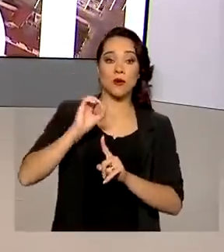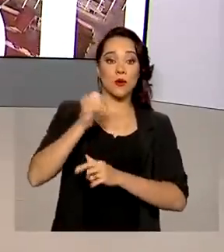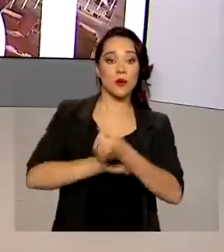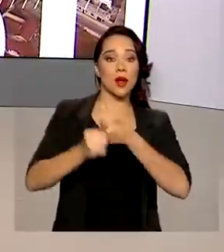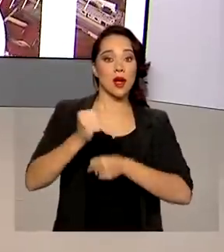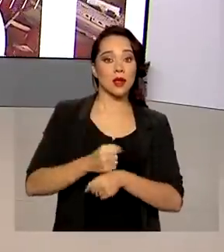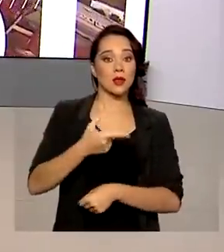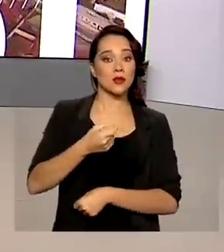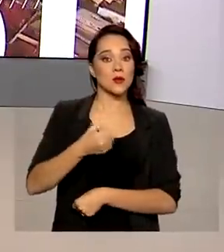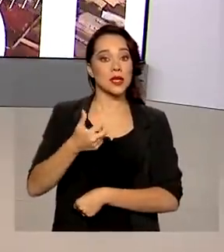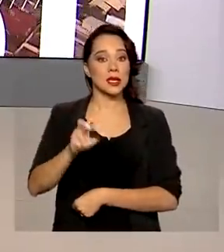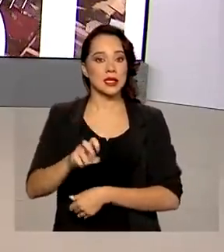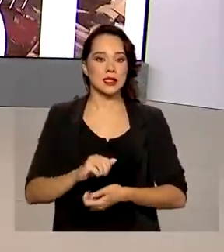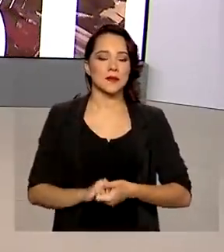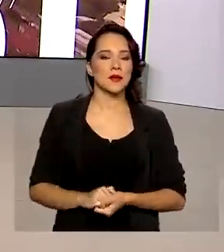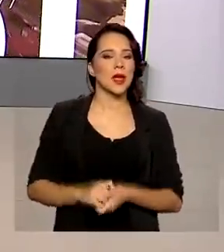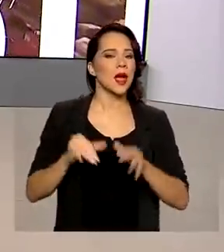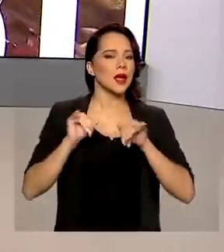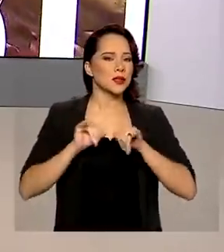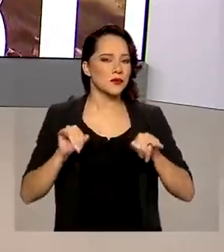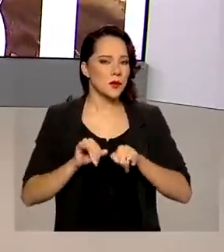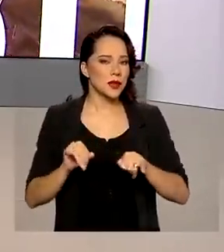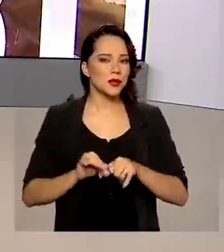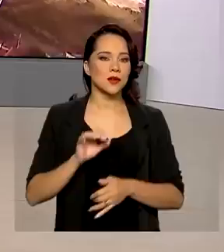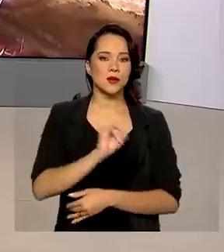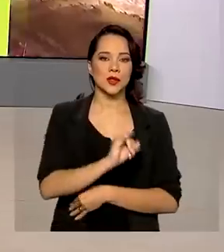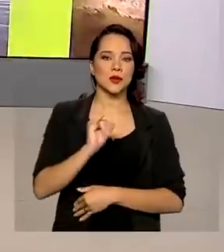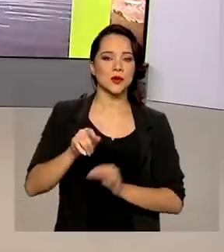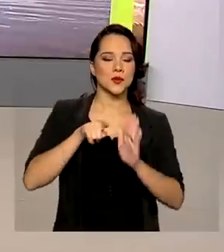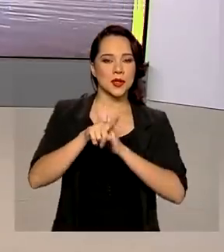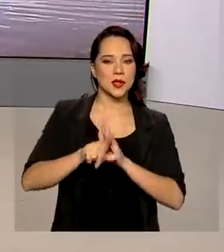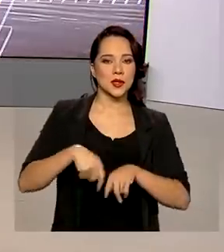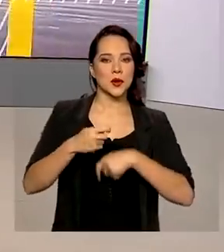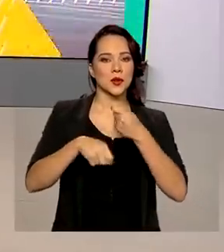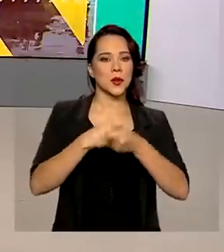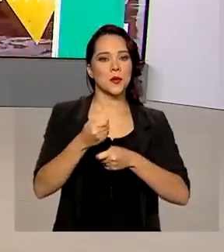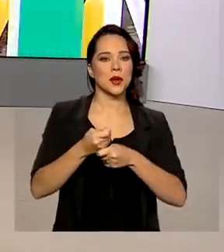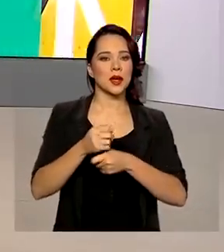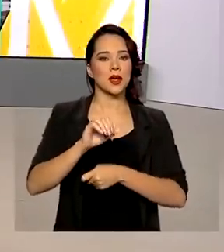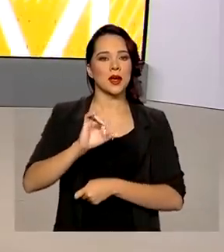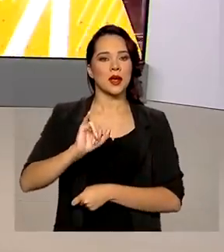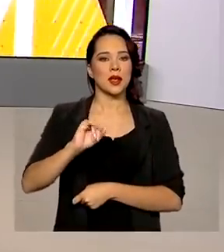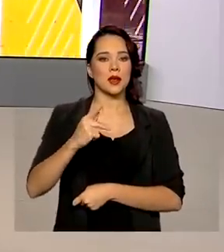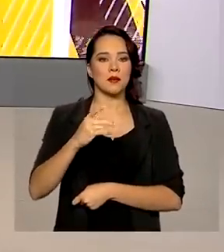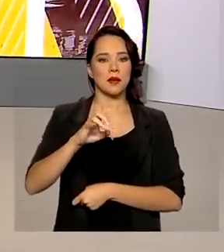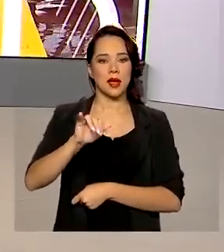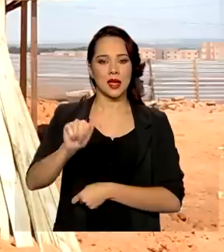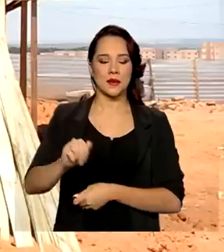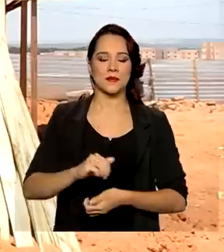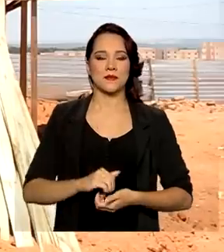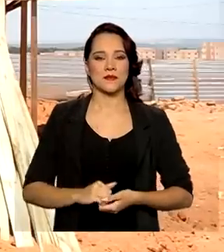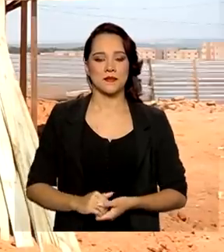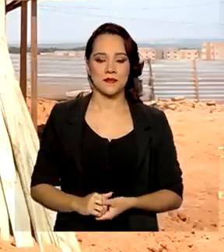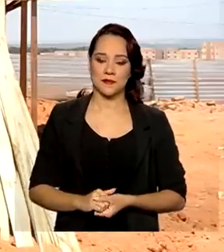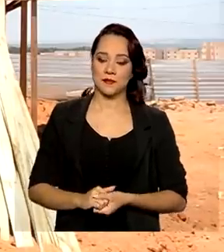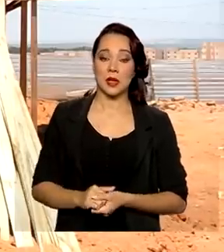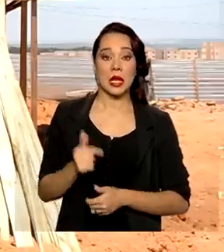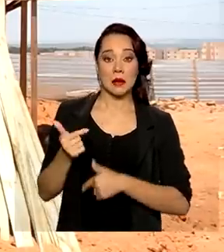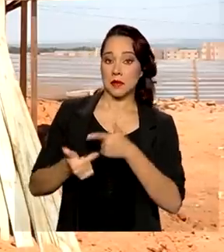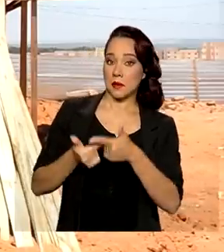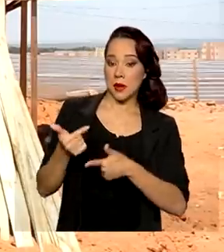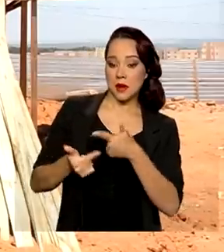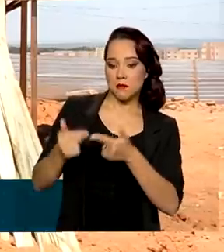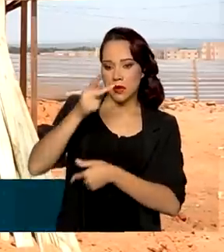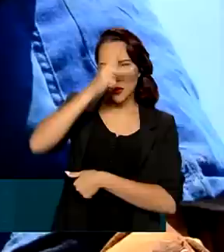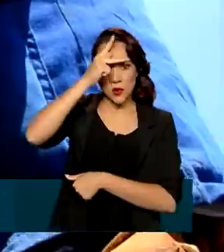outubro de 2015. As informações são do Instituto de Pesquisa Econômica Aplicada, o IPEA. Trabalhadores